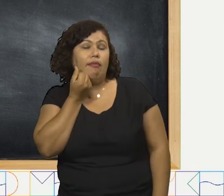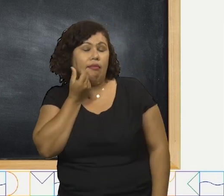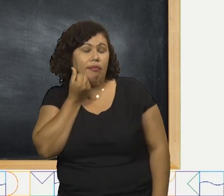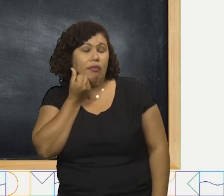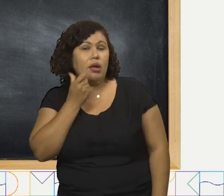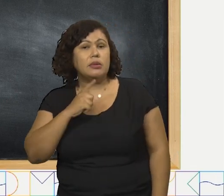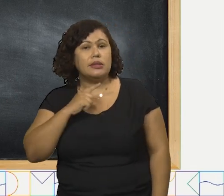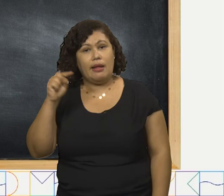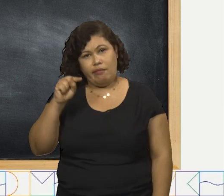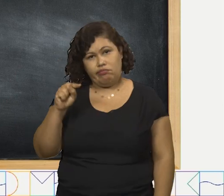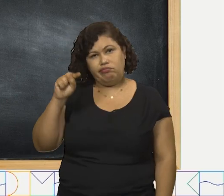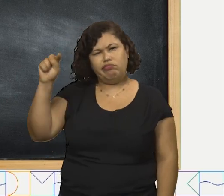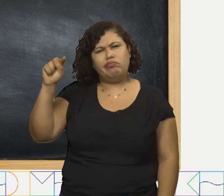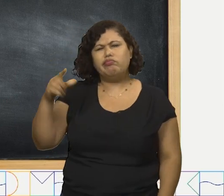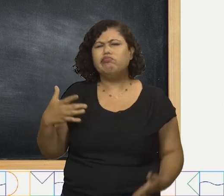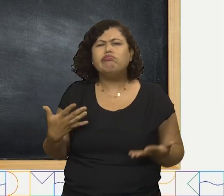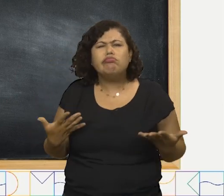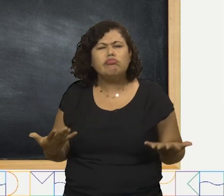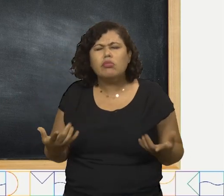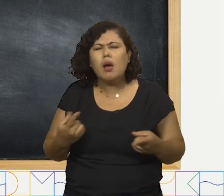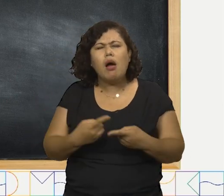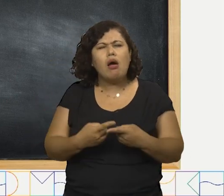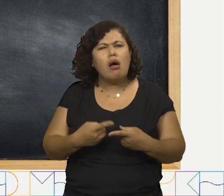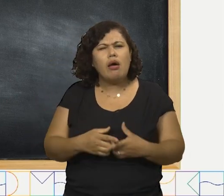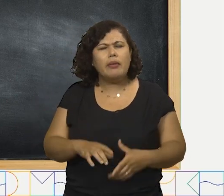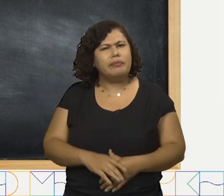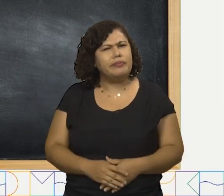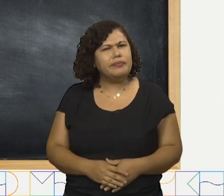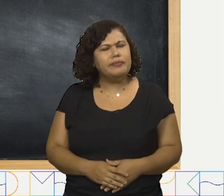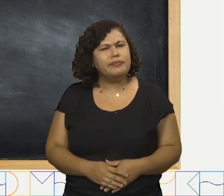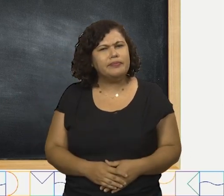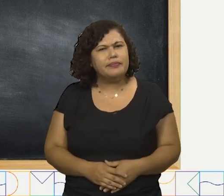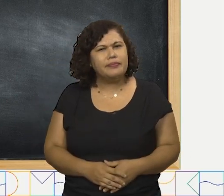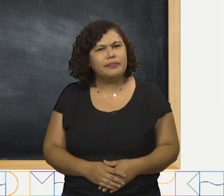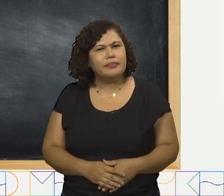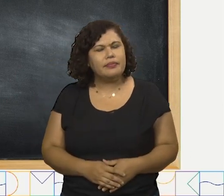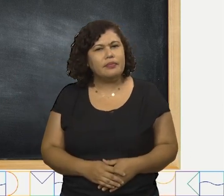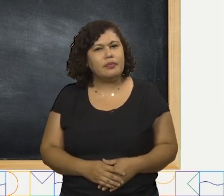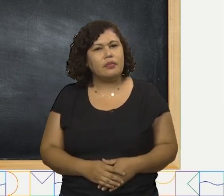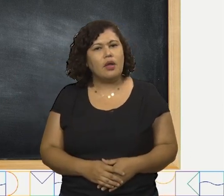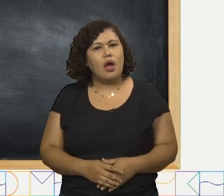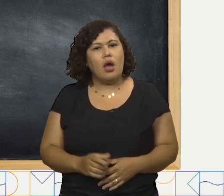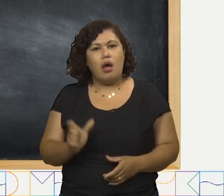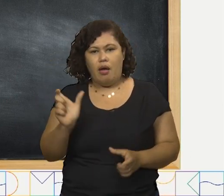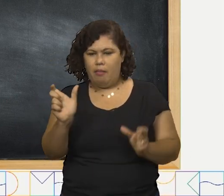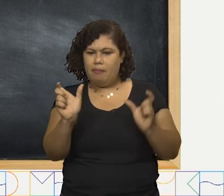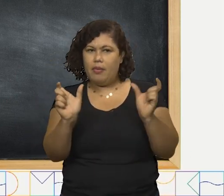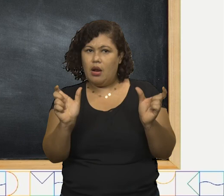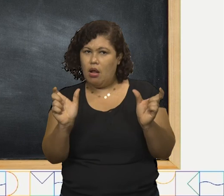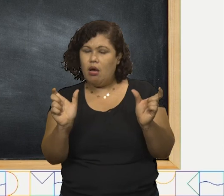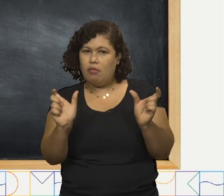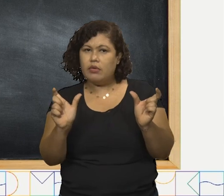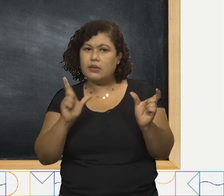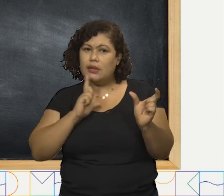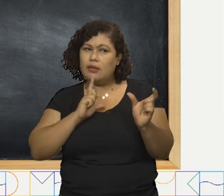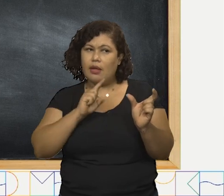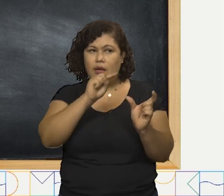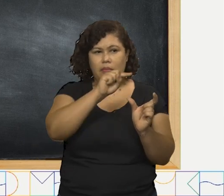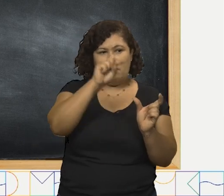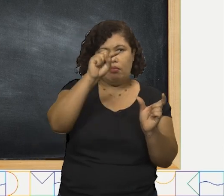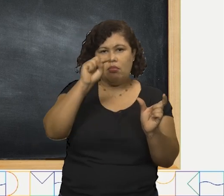recebe o acento agudo. Os dois tipos de acentos